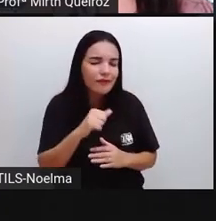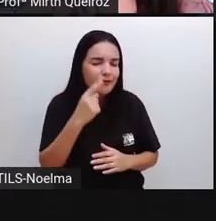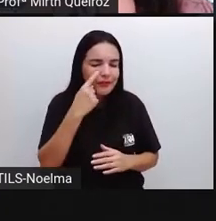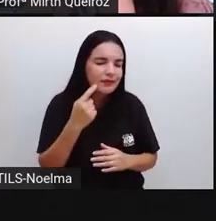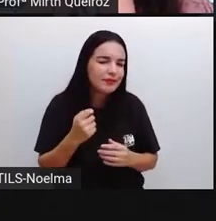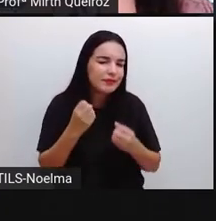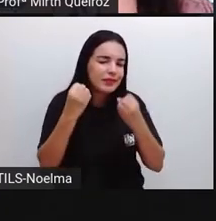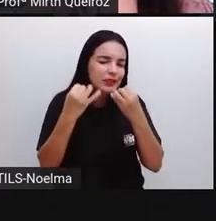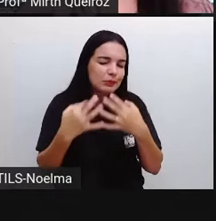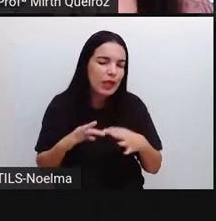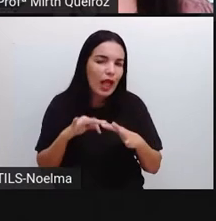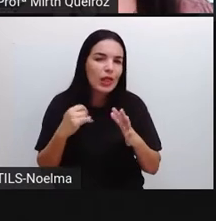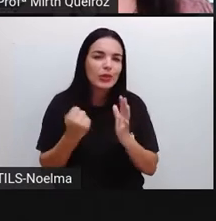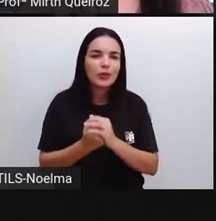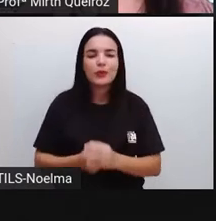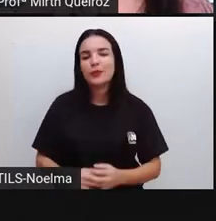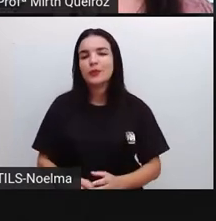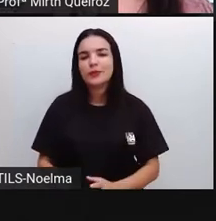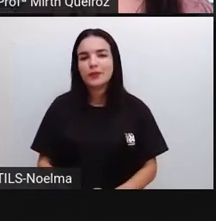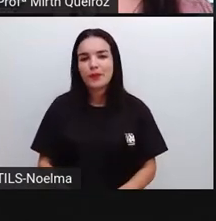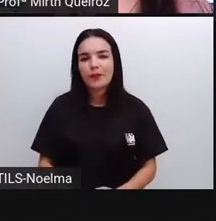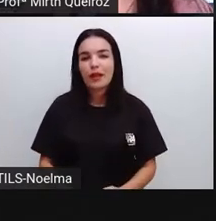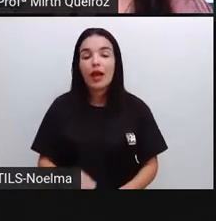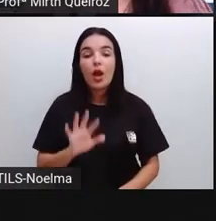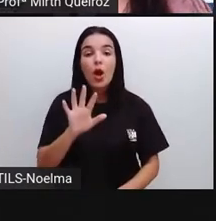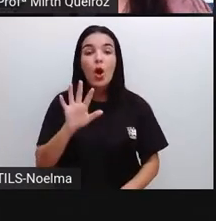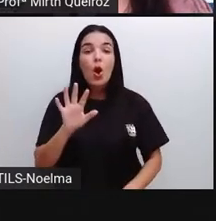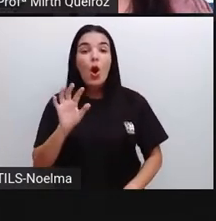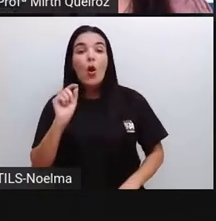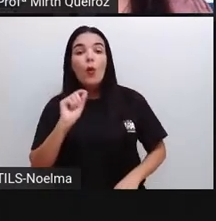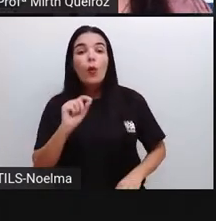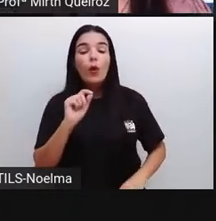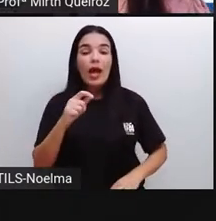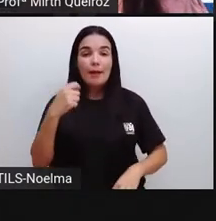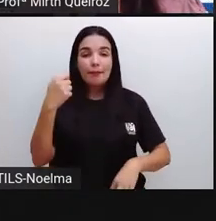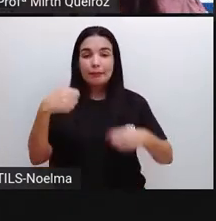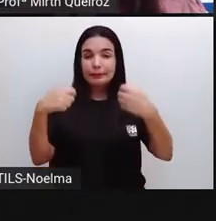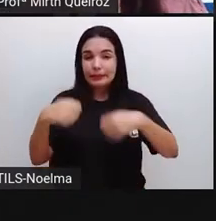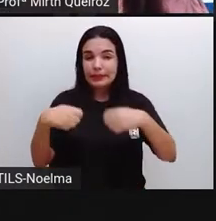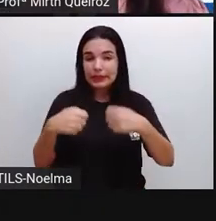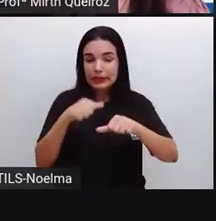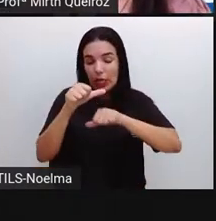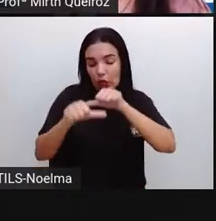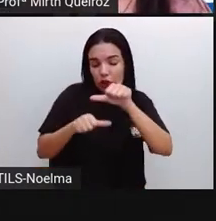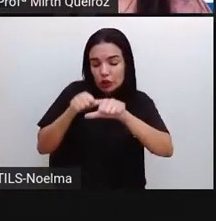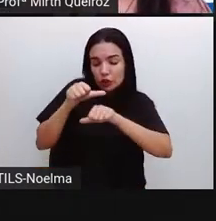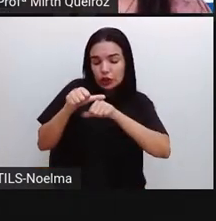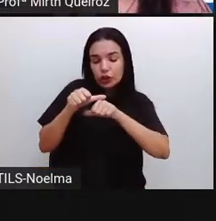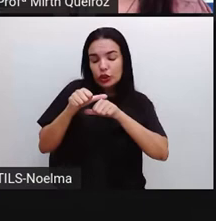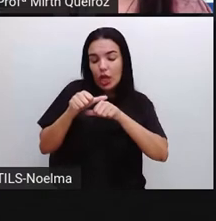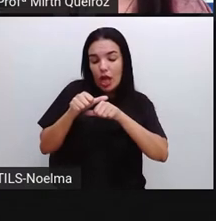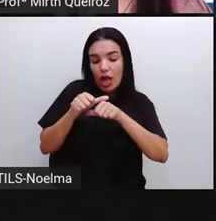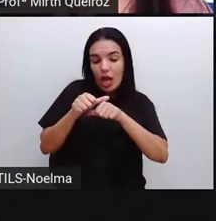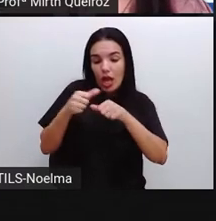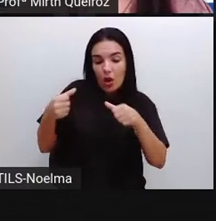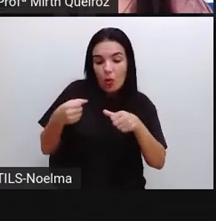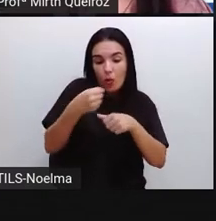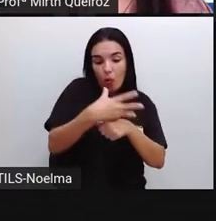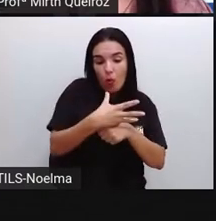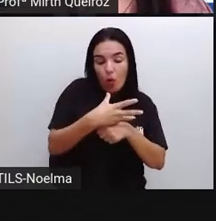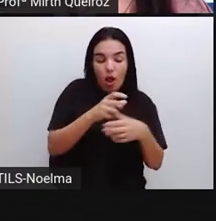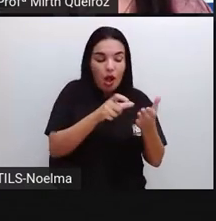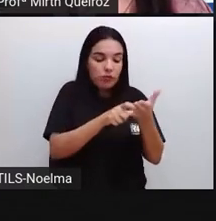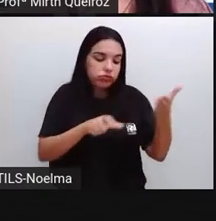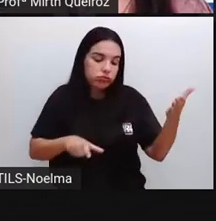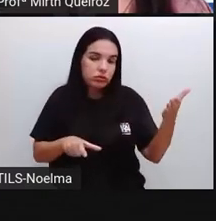explicar tudinho a seguir. Então, o que é necessário para gerar a conta de água? O que é preciso para que a